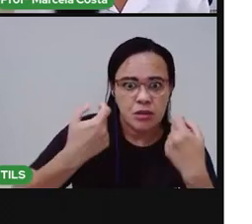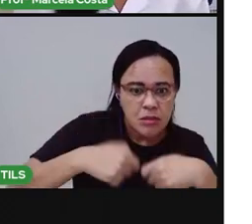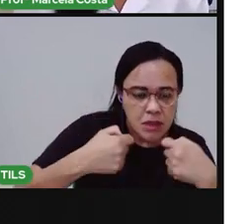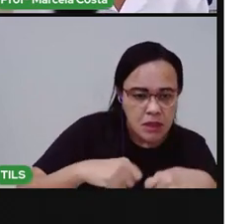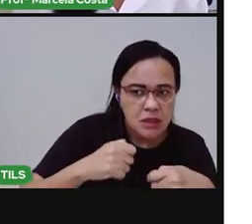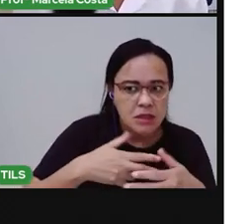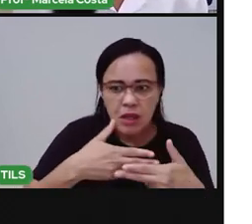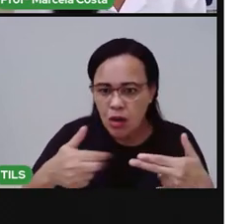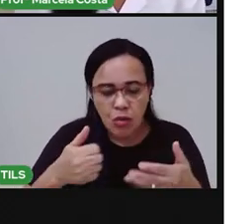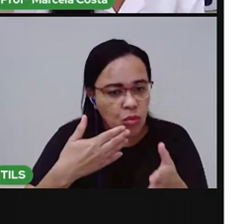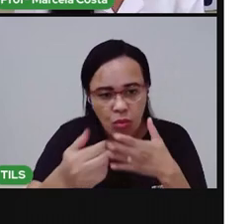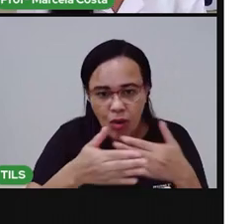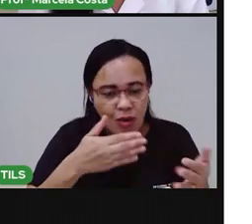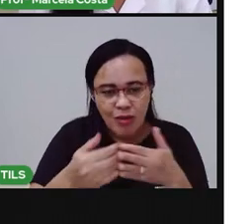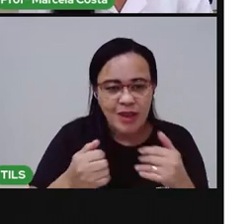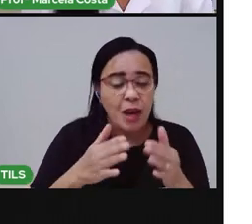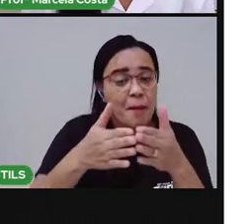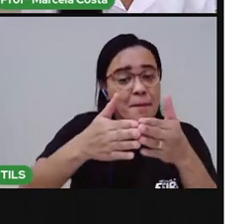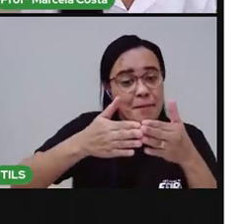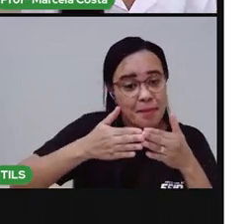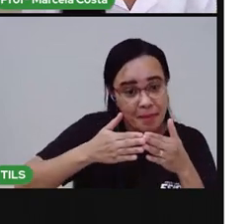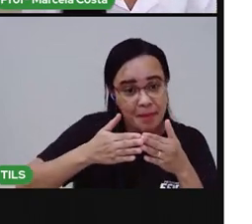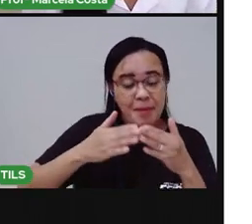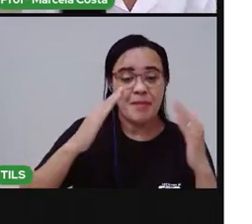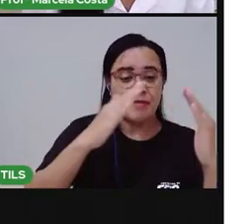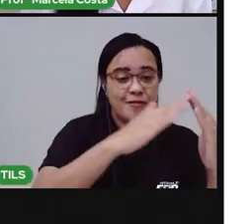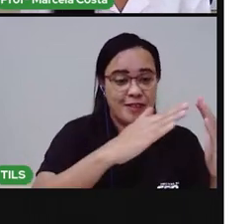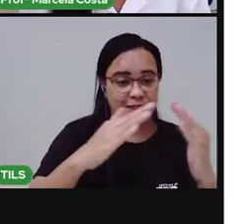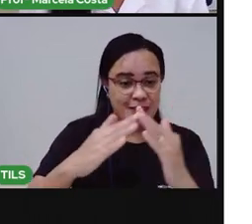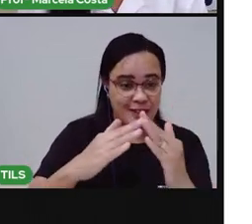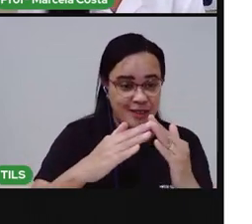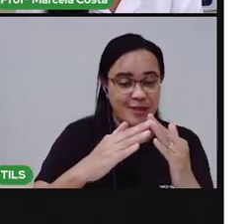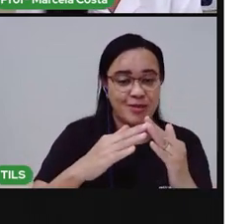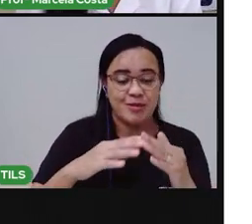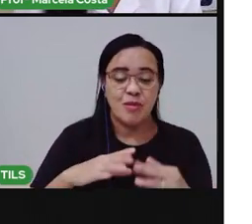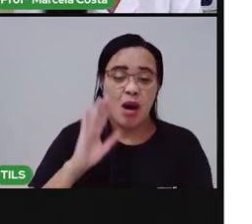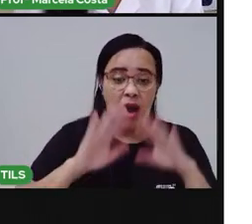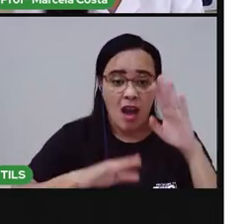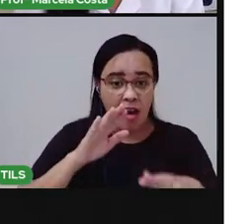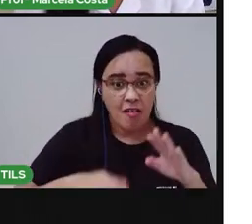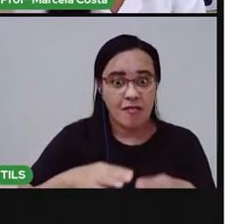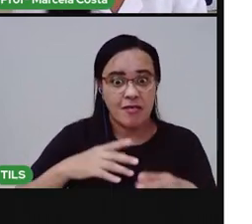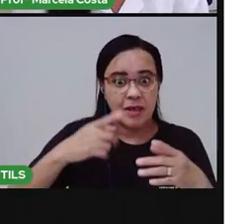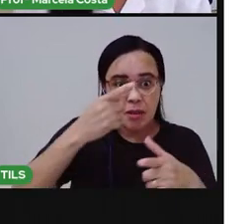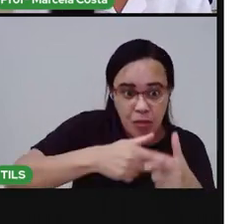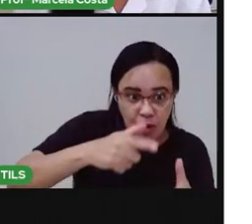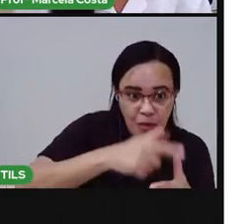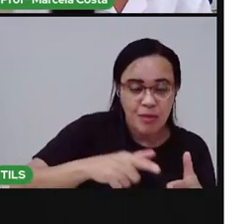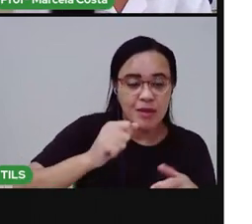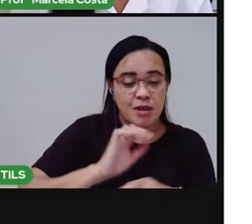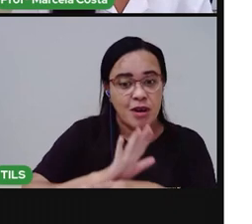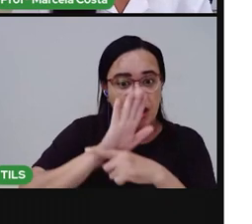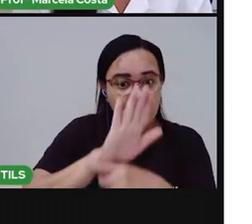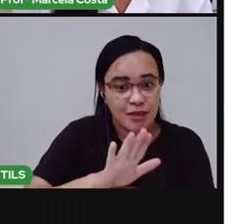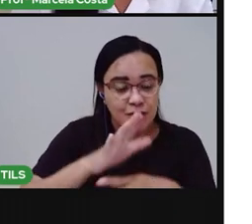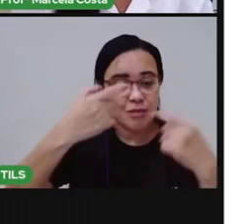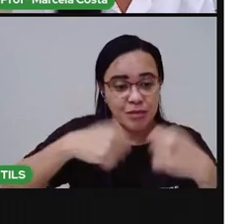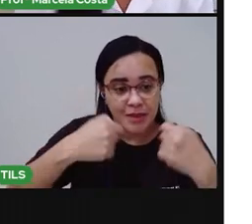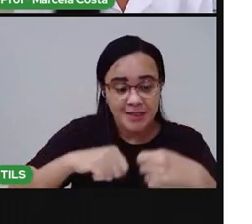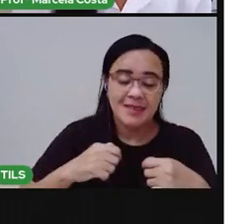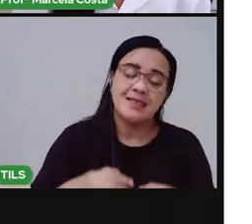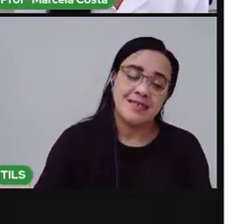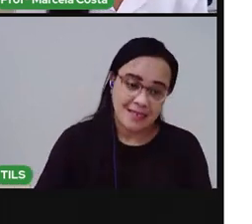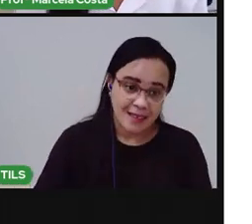vizinho para pedir um favor, pra te socorrer em um momento que você precisa de ajuda, pra